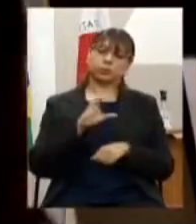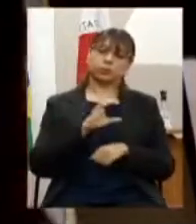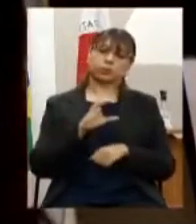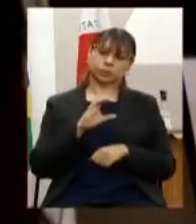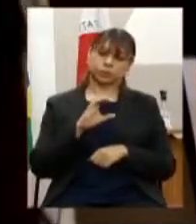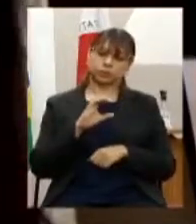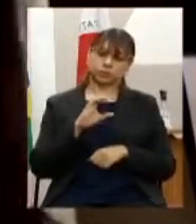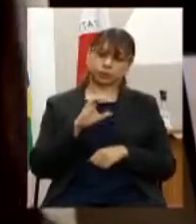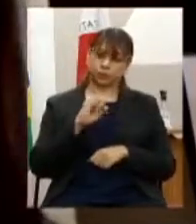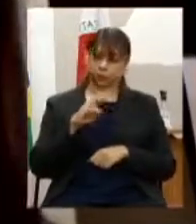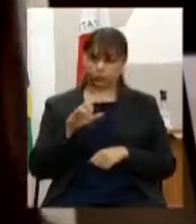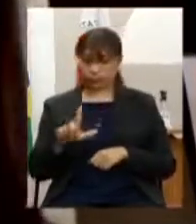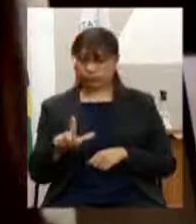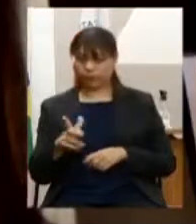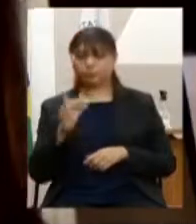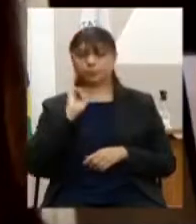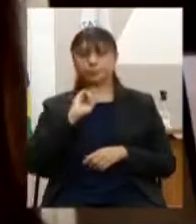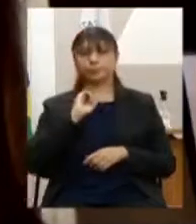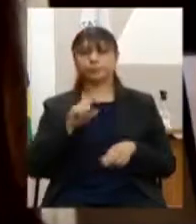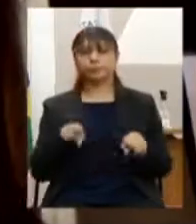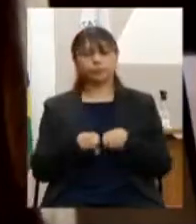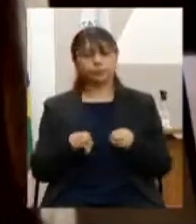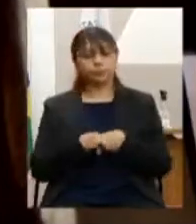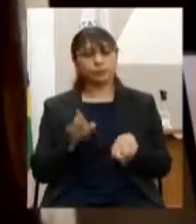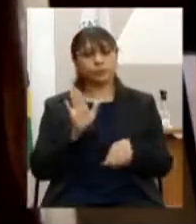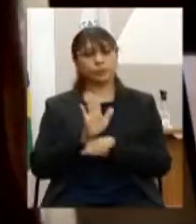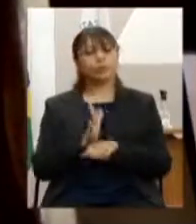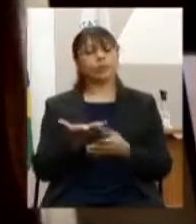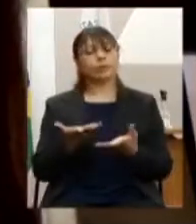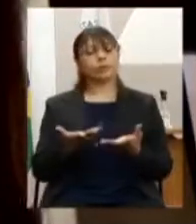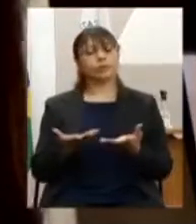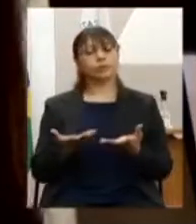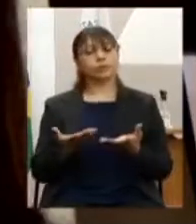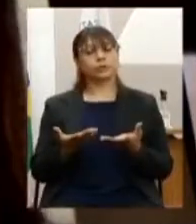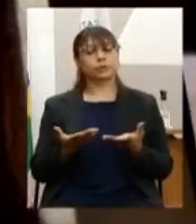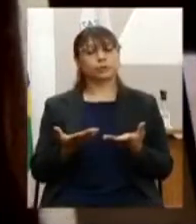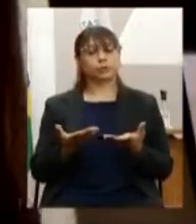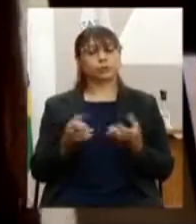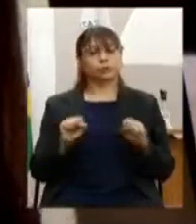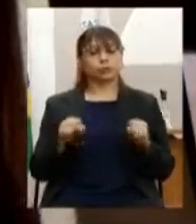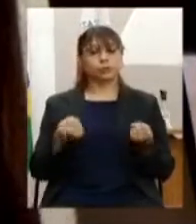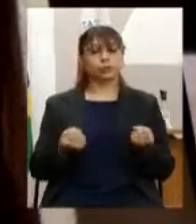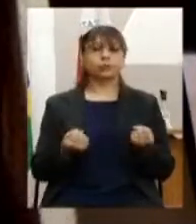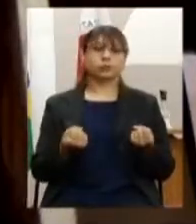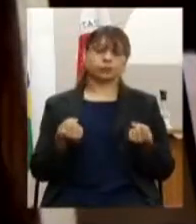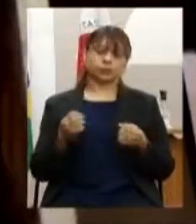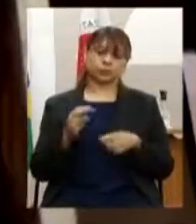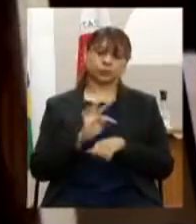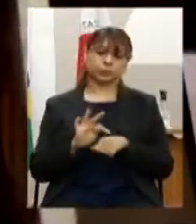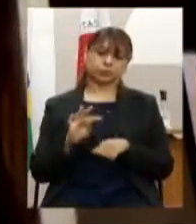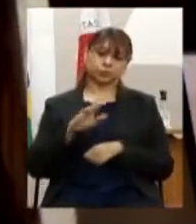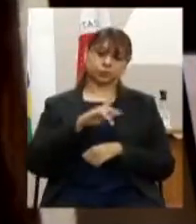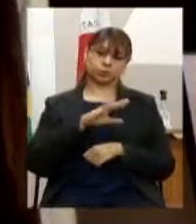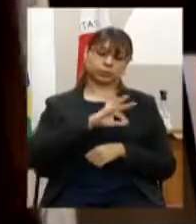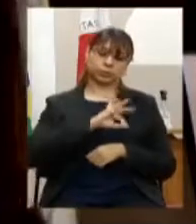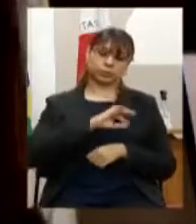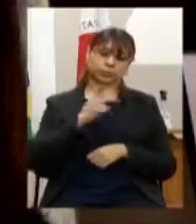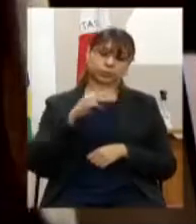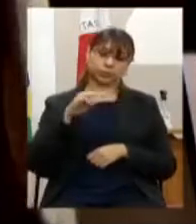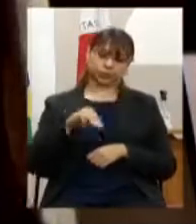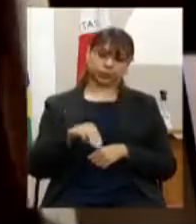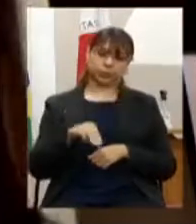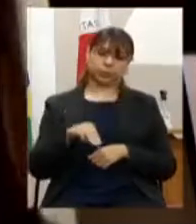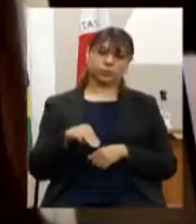a outra destinada a fortalecer o sistema de segurança preventivo e técnico da polícia militar ambas